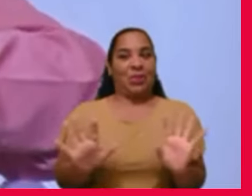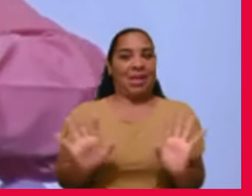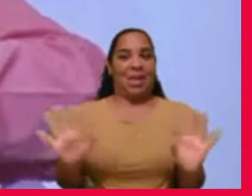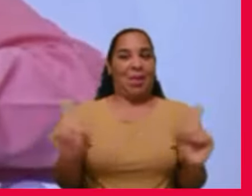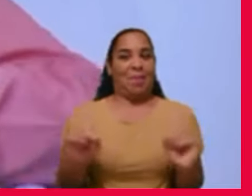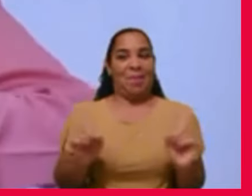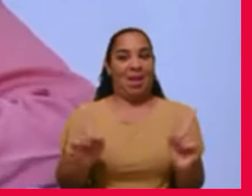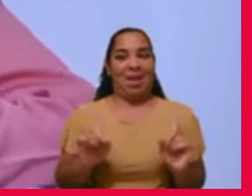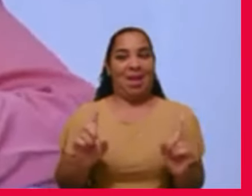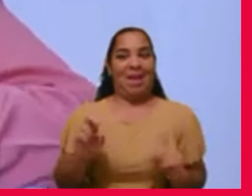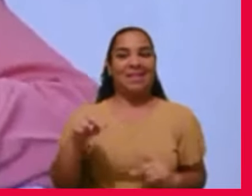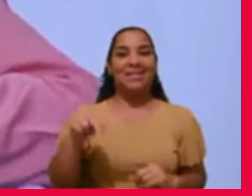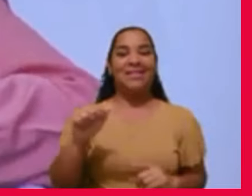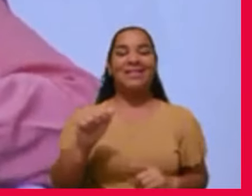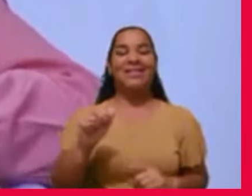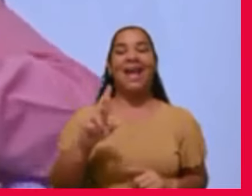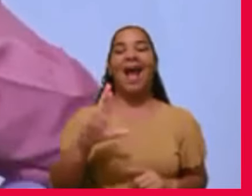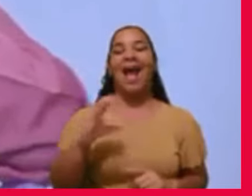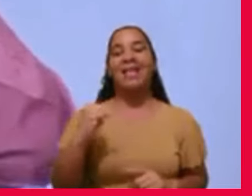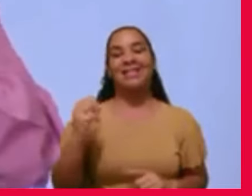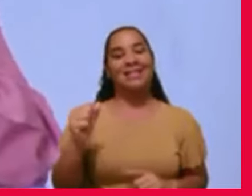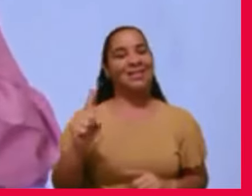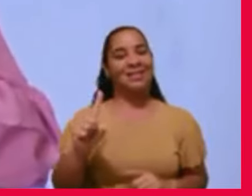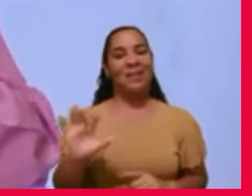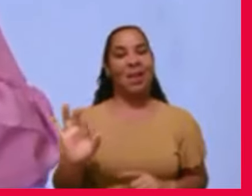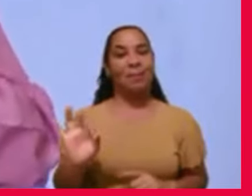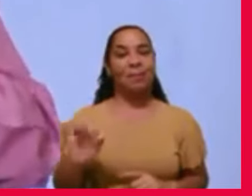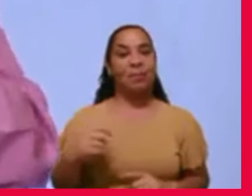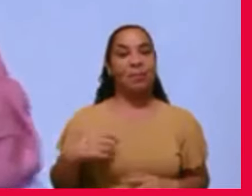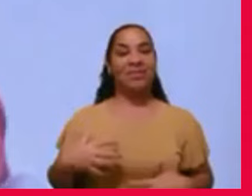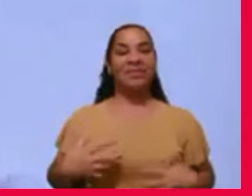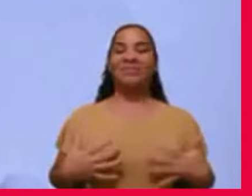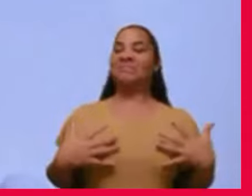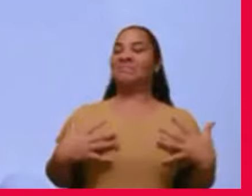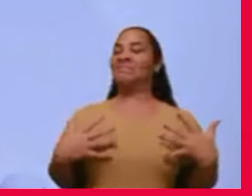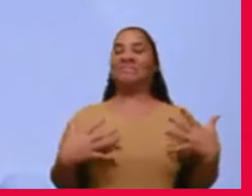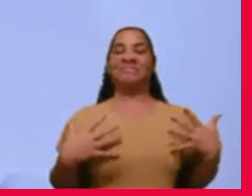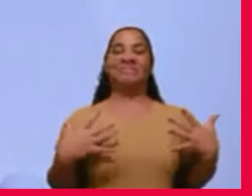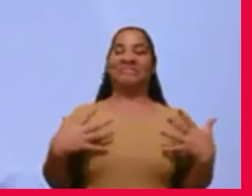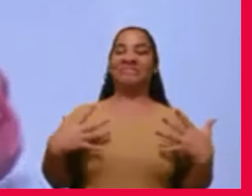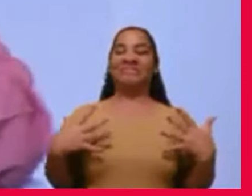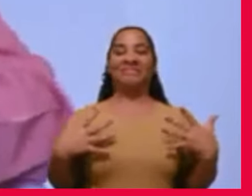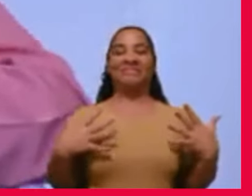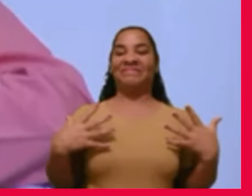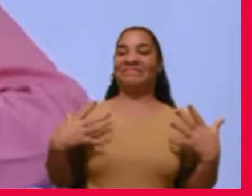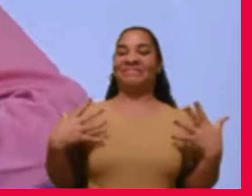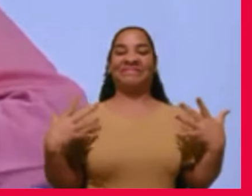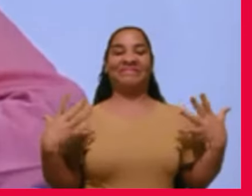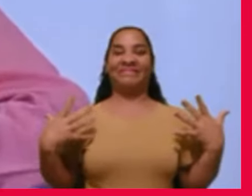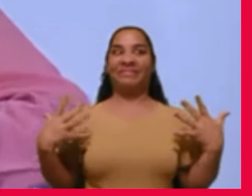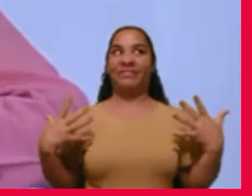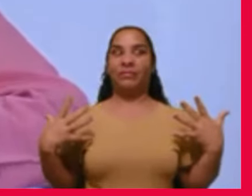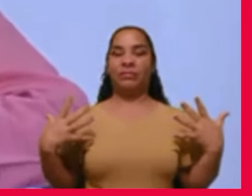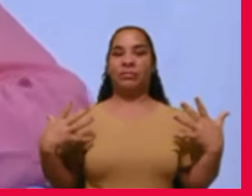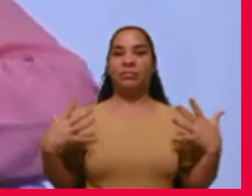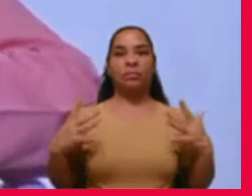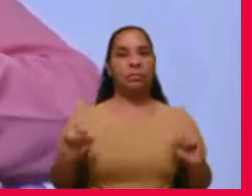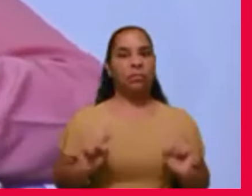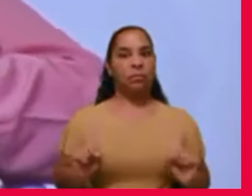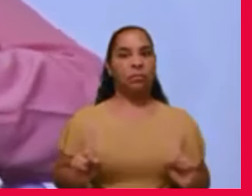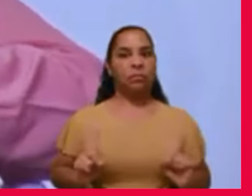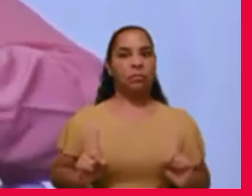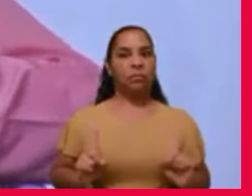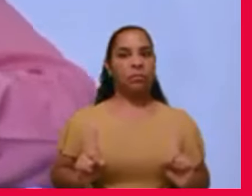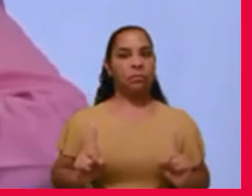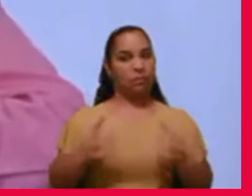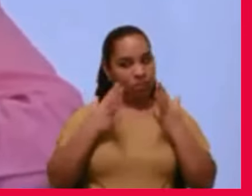desencarnei narciso, quando a coisa vai esquentando, porque a gente vai sendo levado pela correnteza, quando me deu